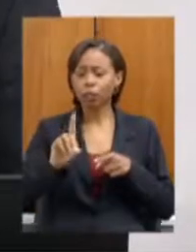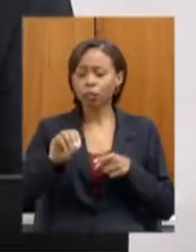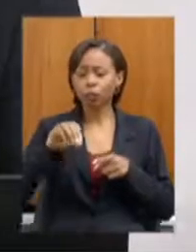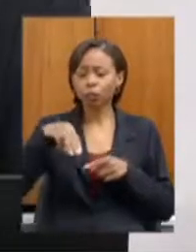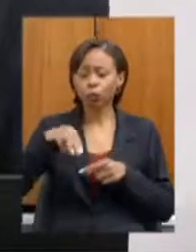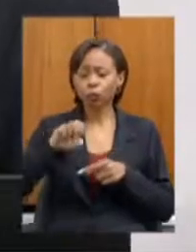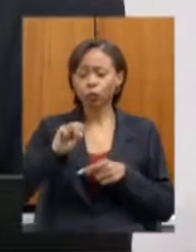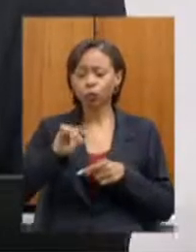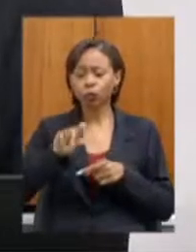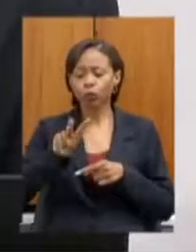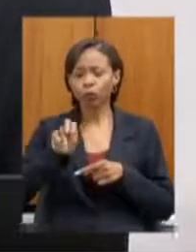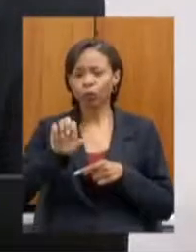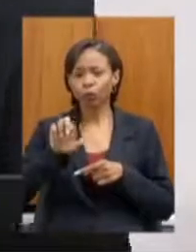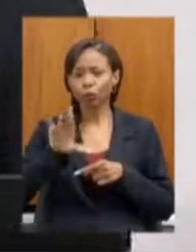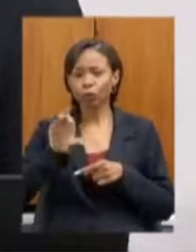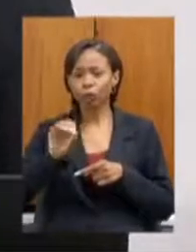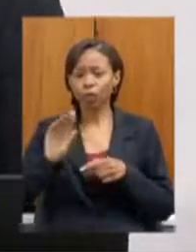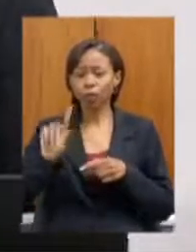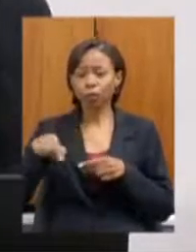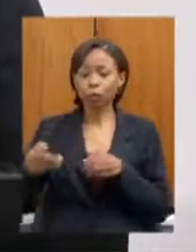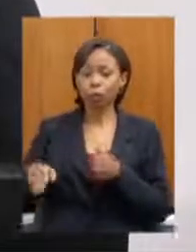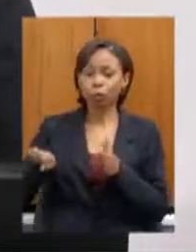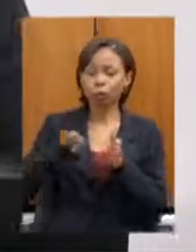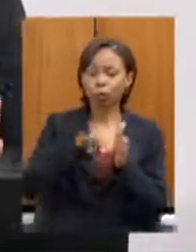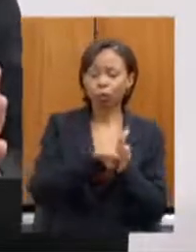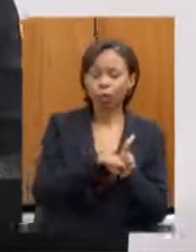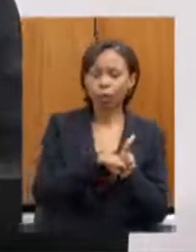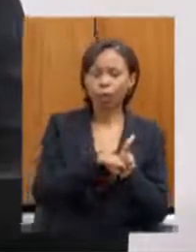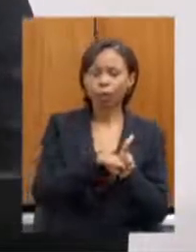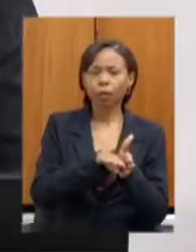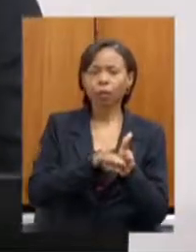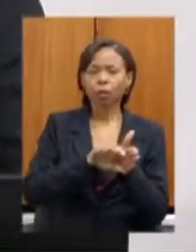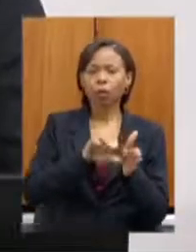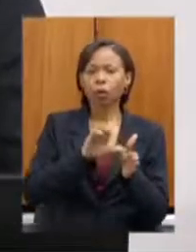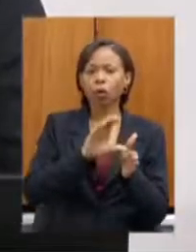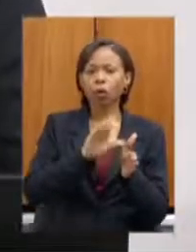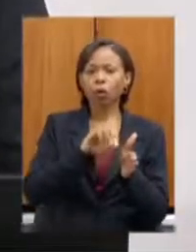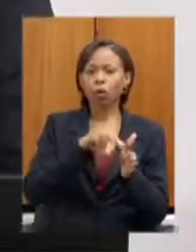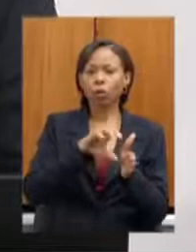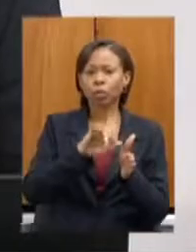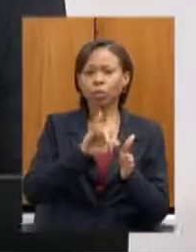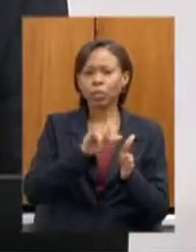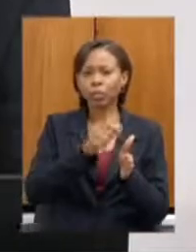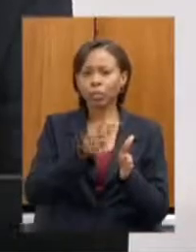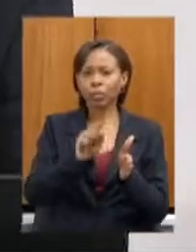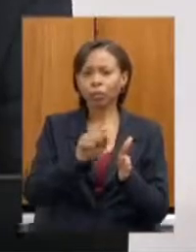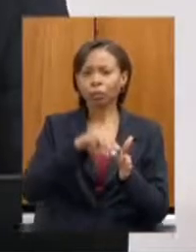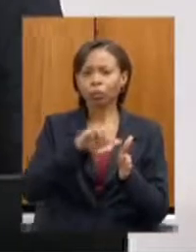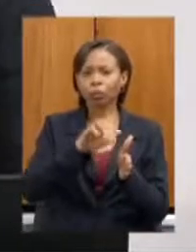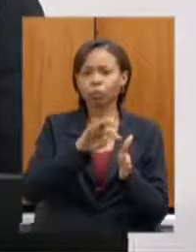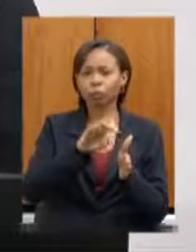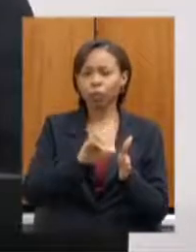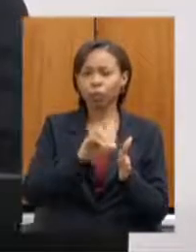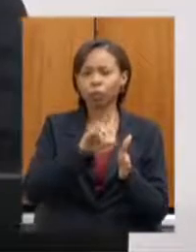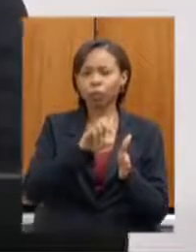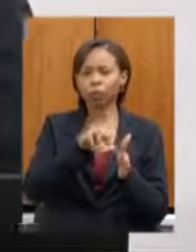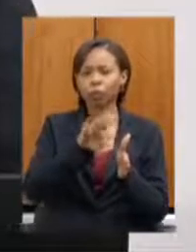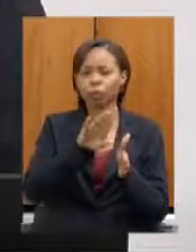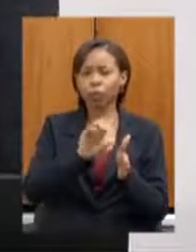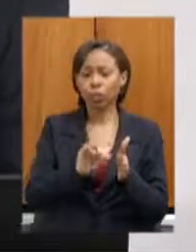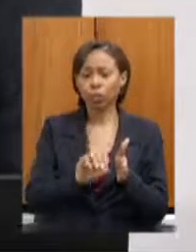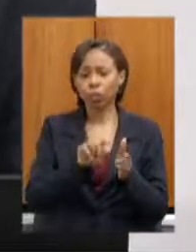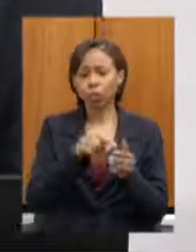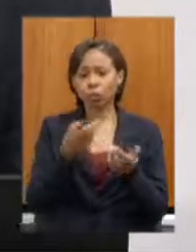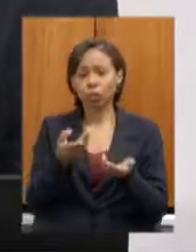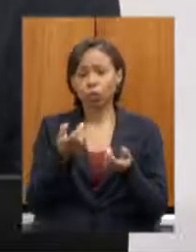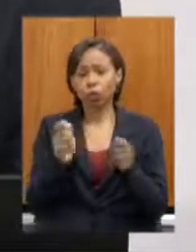onde hoje a Anglameca, a Anglameca, ela tira 25 milhões de toneladas de minério